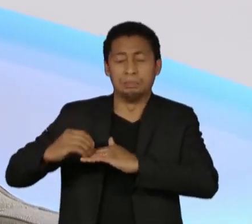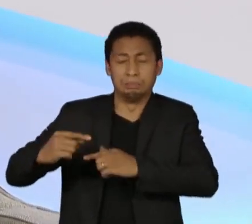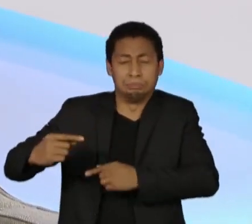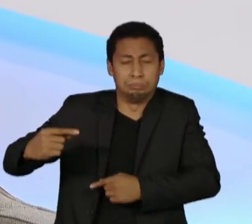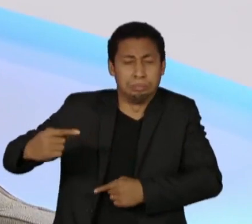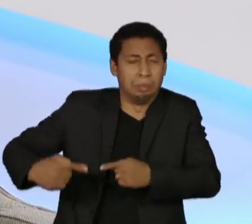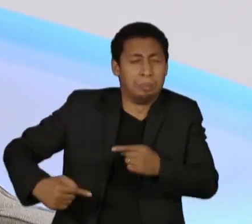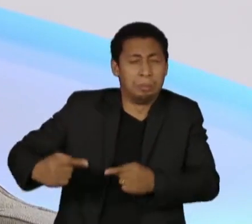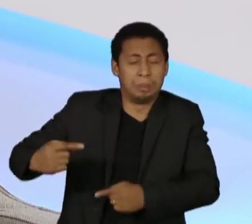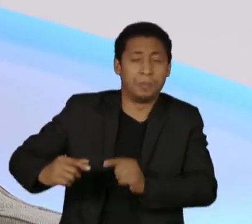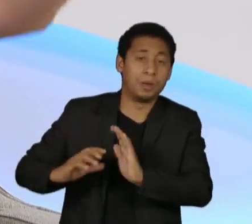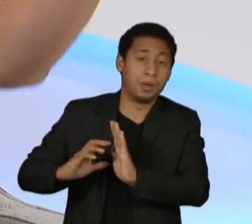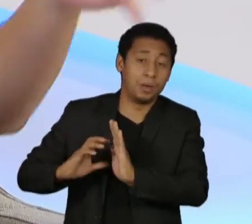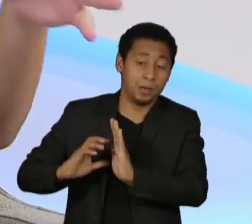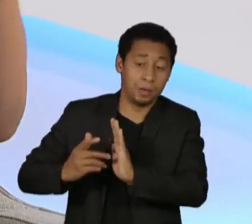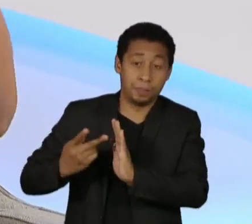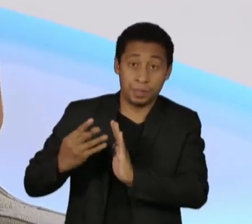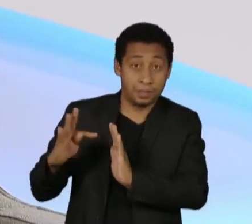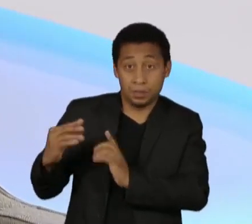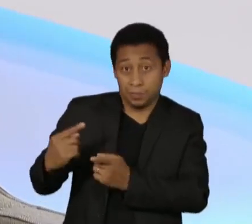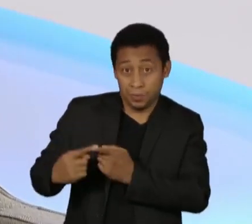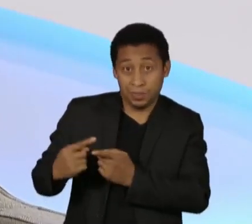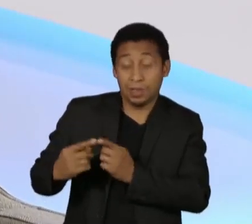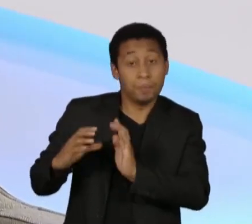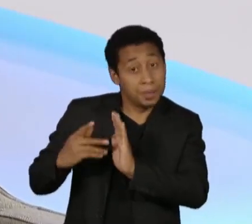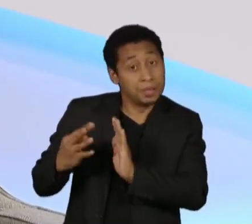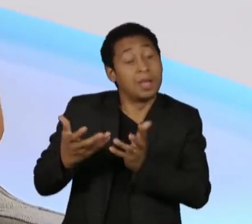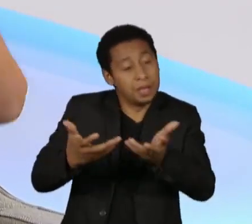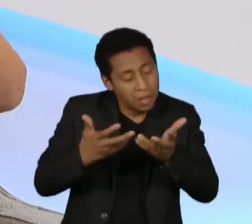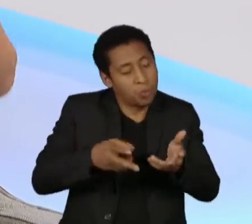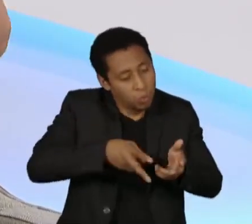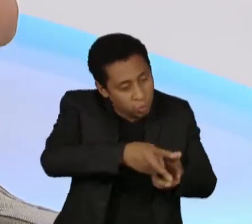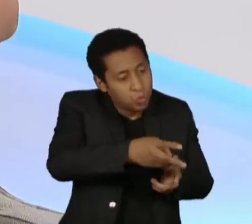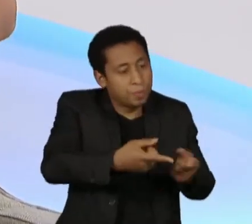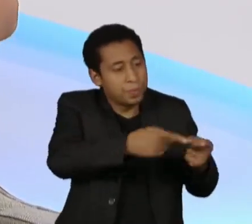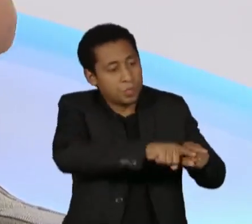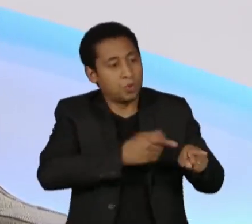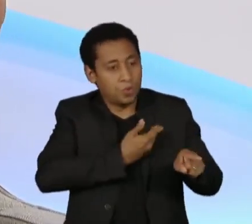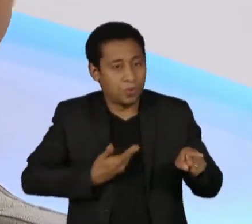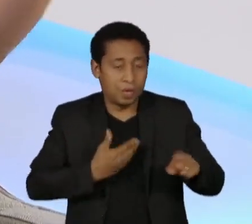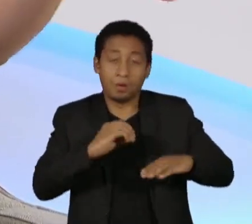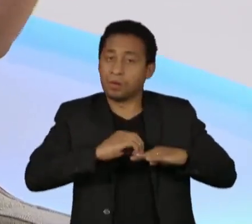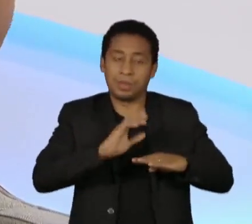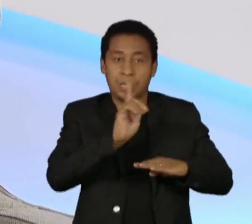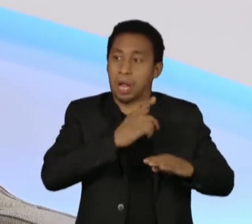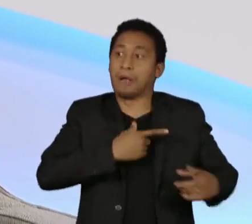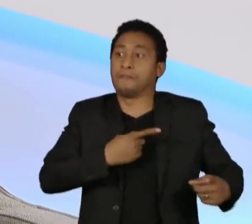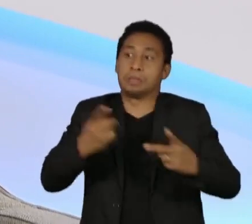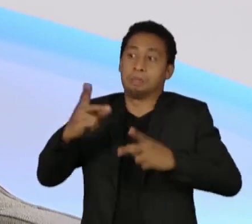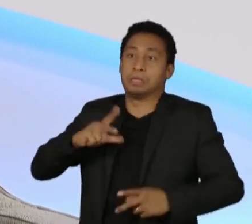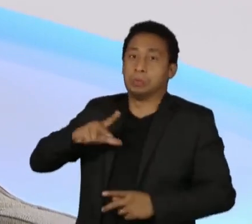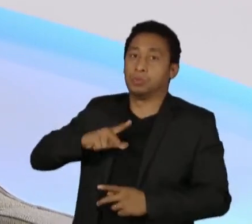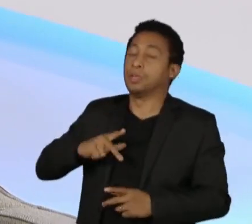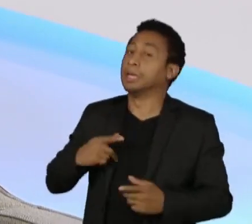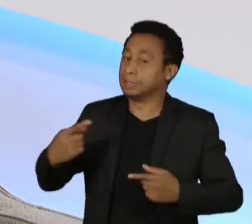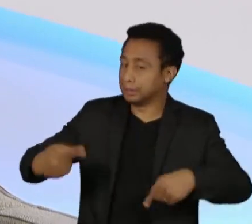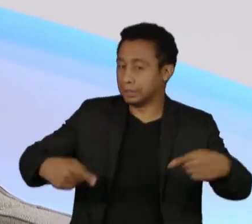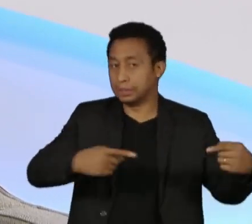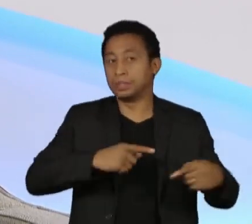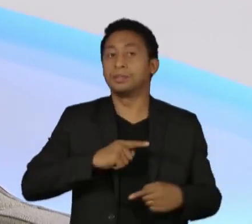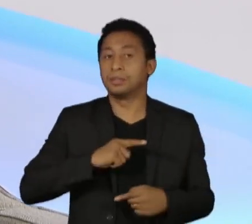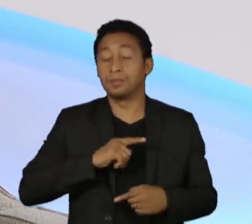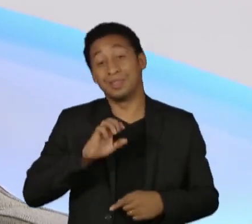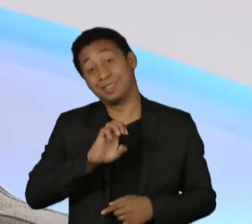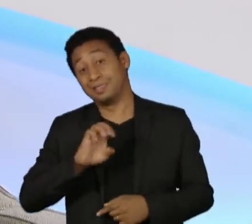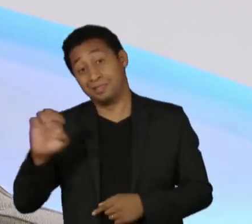lá estatal, uma coisa assim, elas querem fazer uma empresa particular. Então, eu acho que tem um componente principal, é um componente de uma visão de esquerda